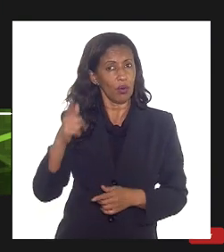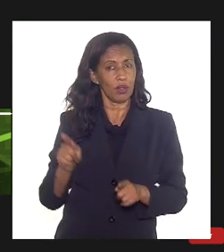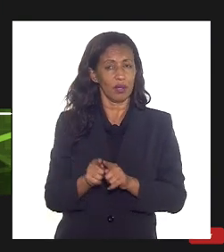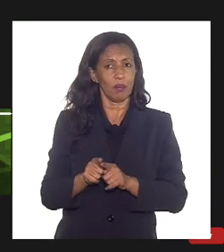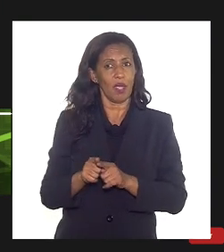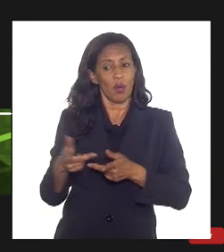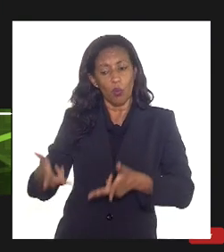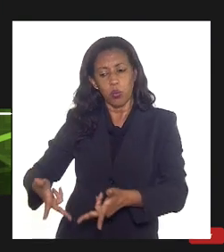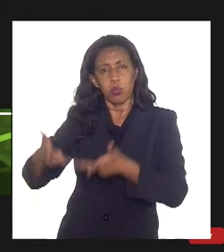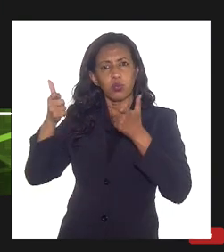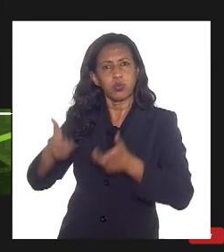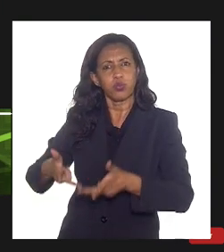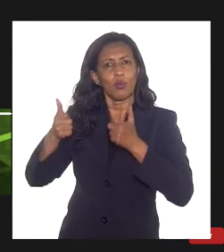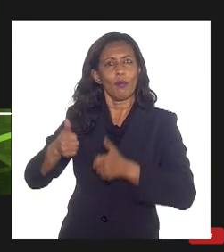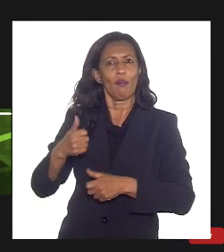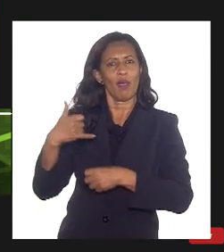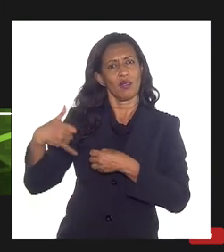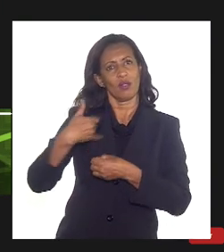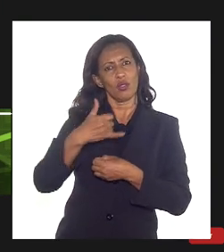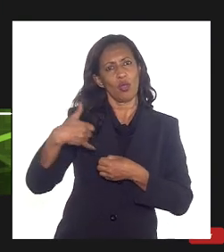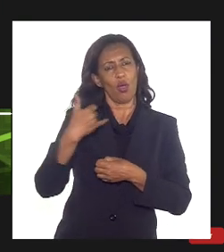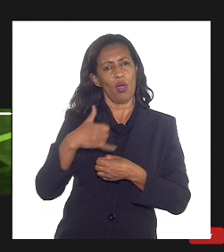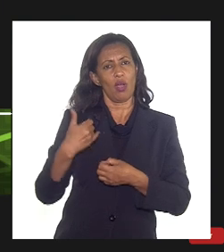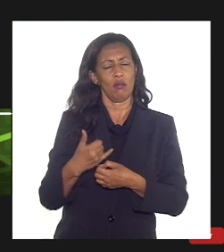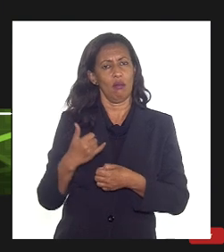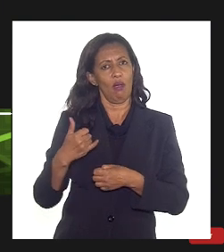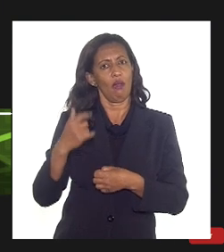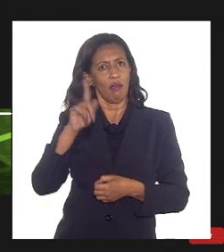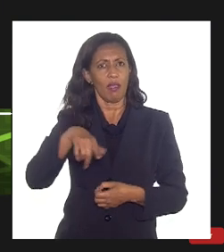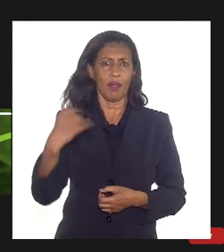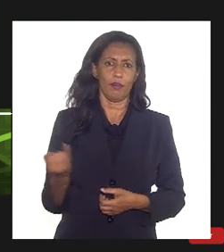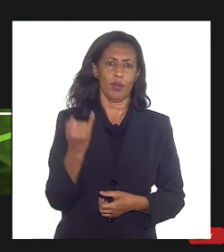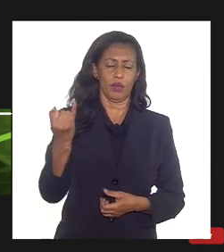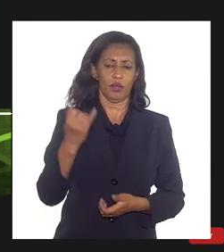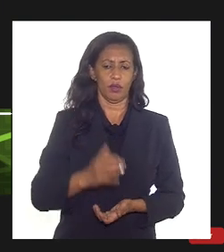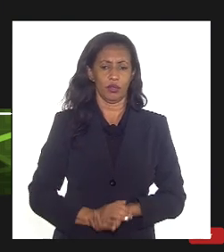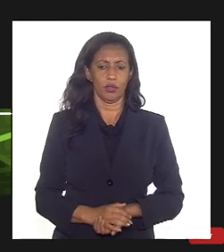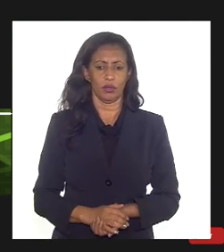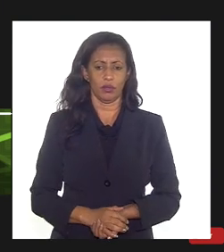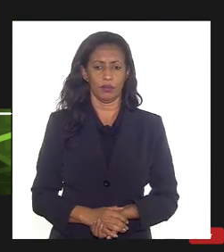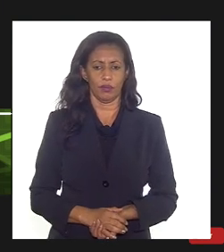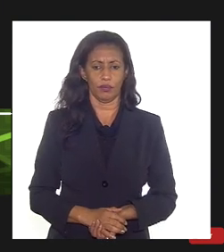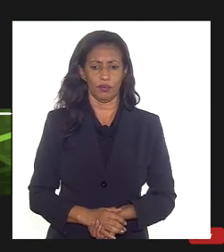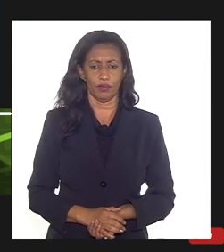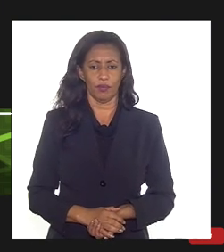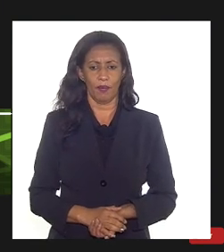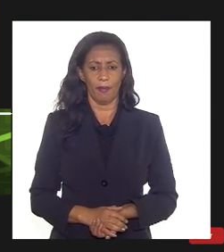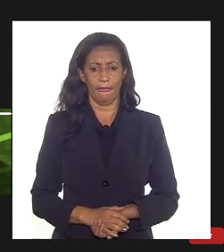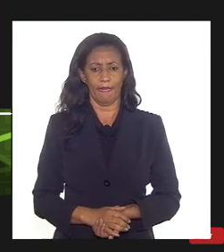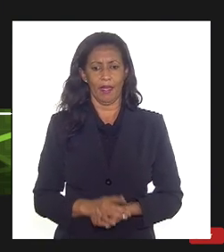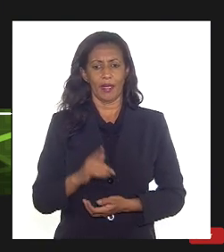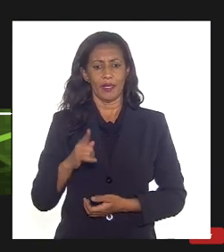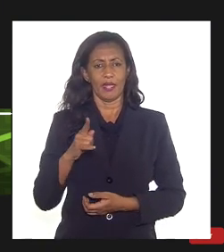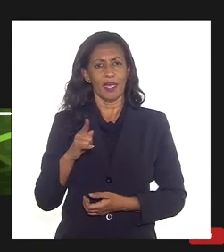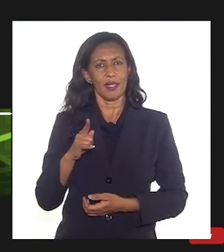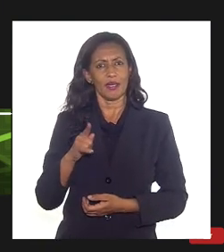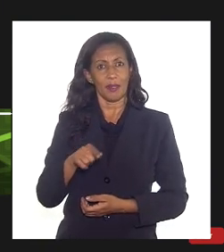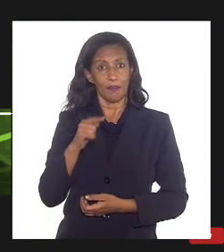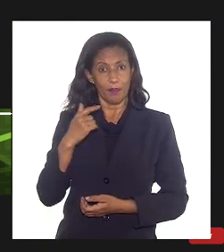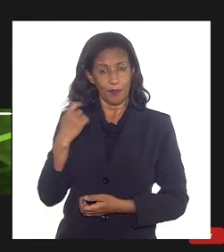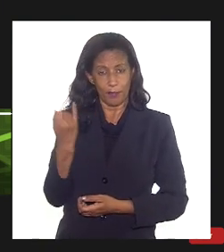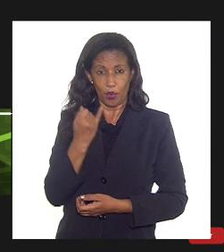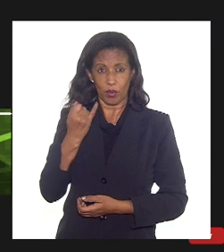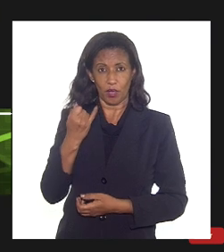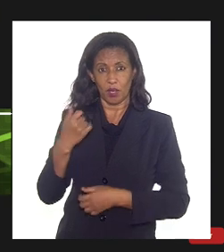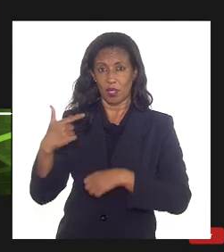produzir mais óleo então esse é um ponto bem importante e essa questão da reinjeção de gás então tem